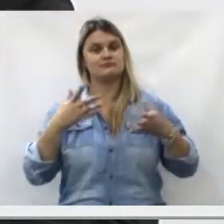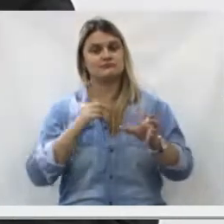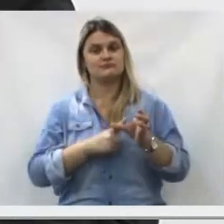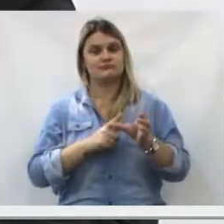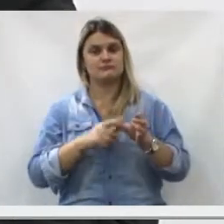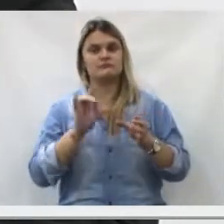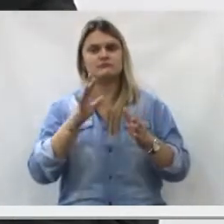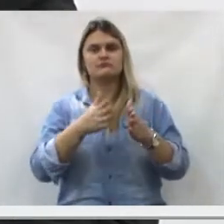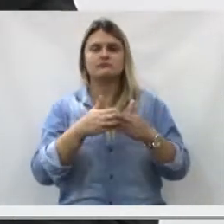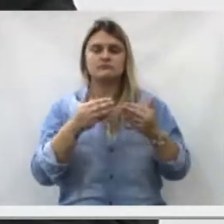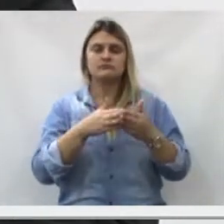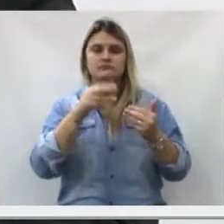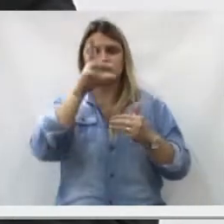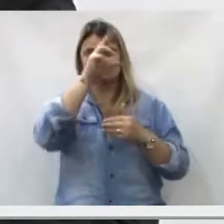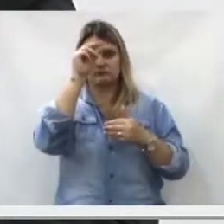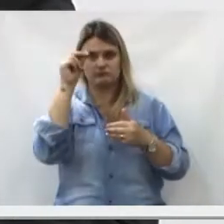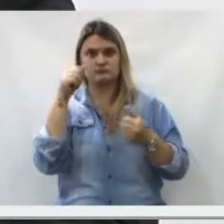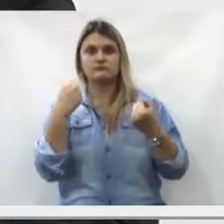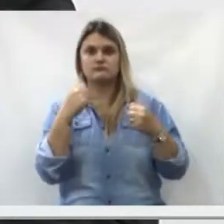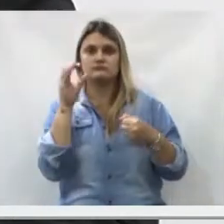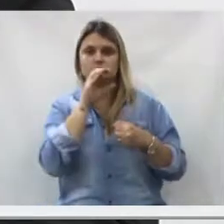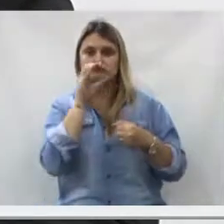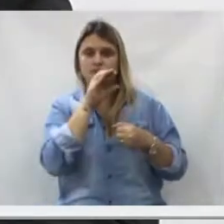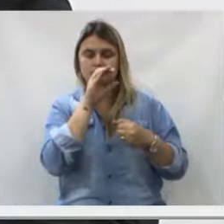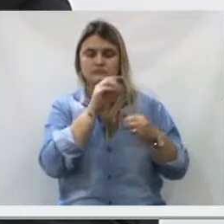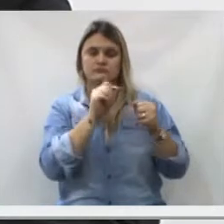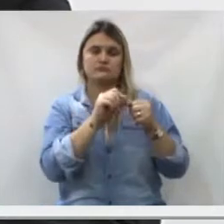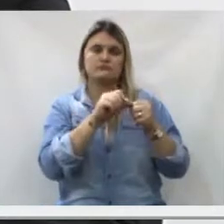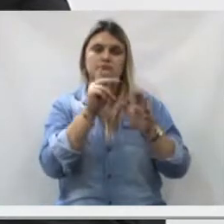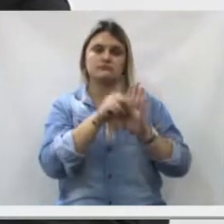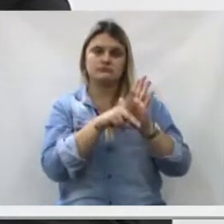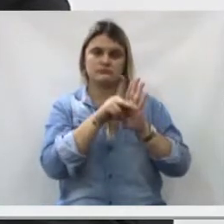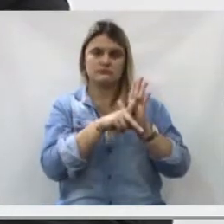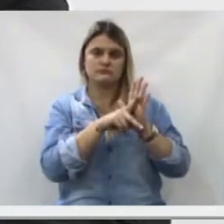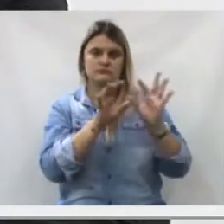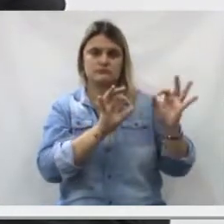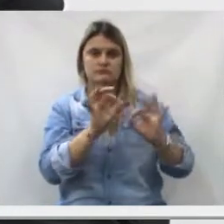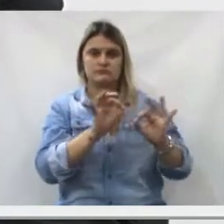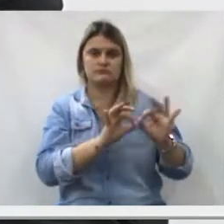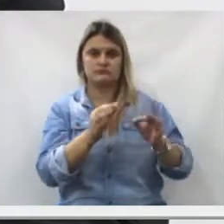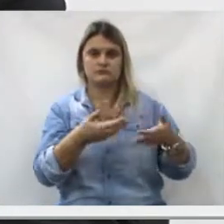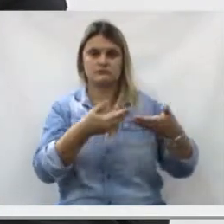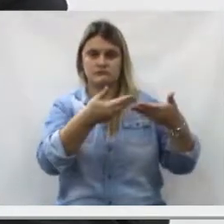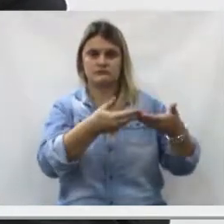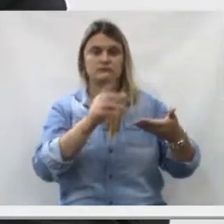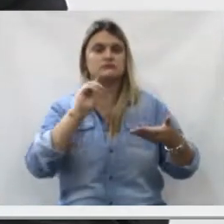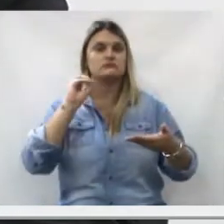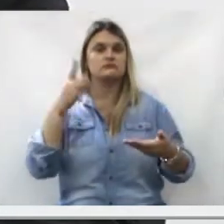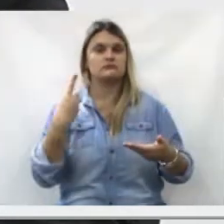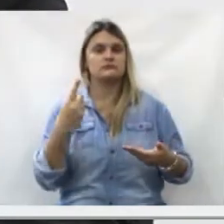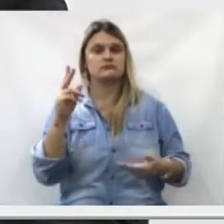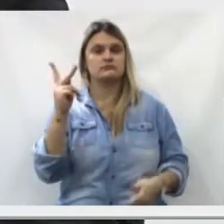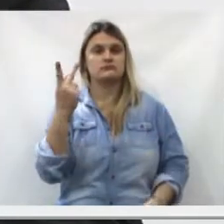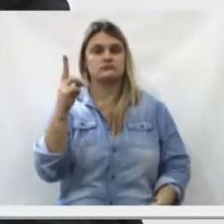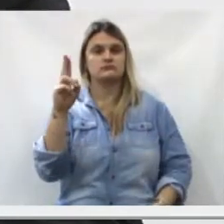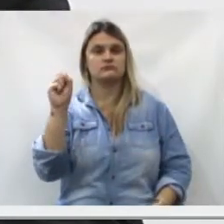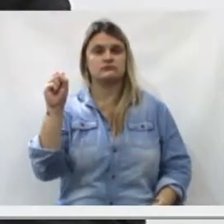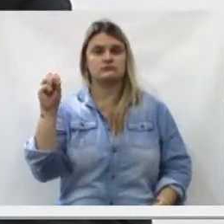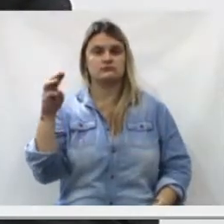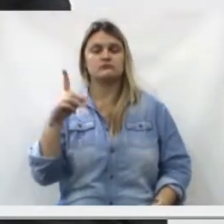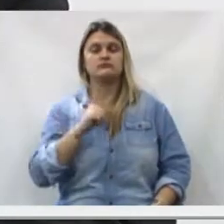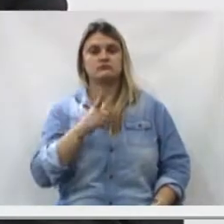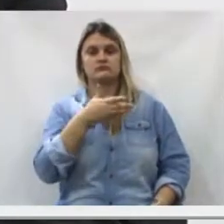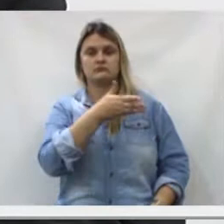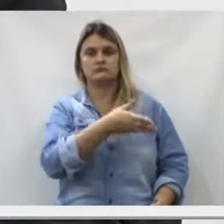notícia para se dar, que só se pede para a prefeitura que intermedie, que faça esse projeto com agilidade.